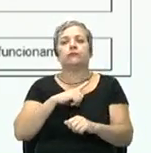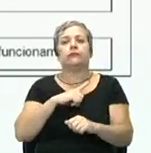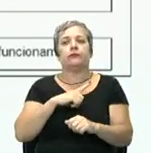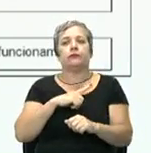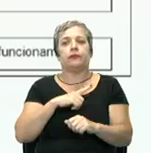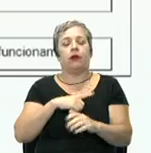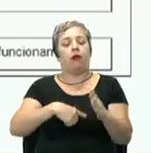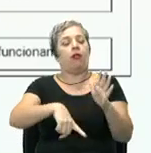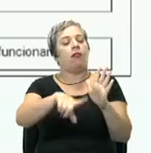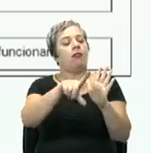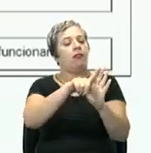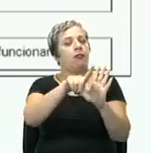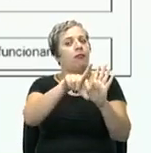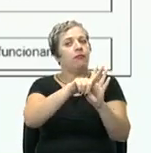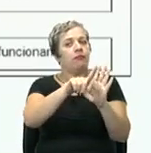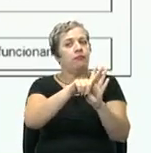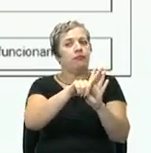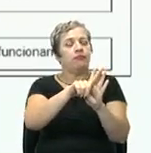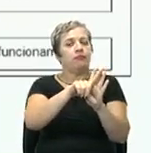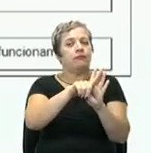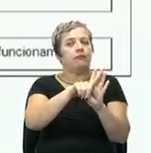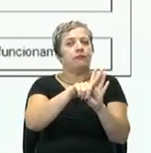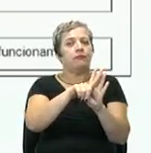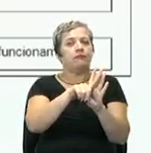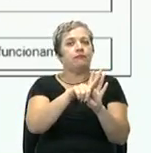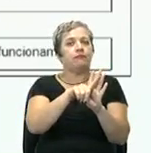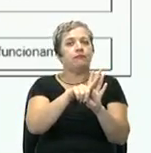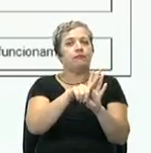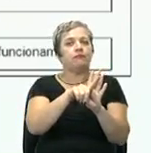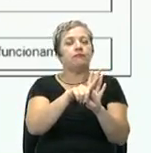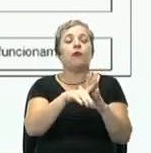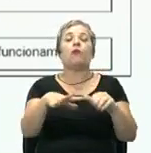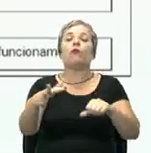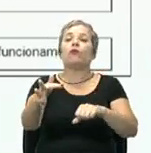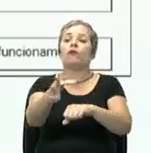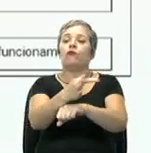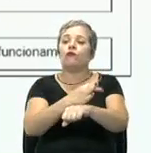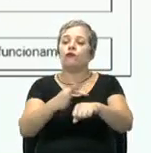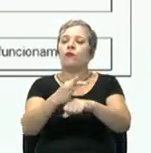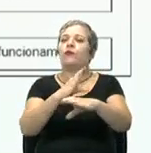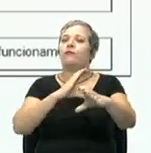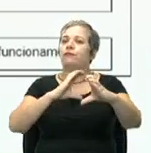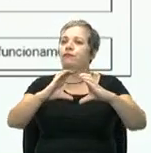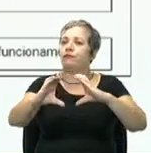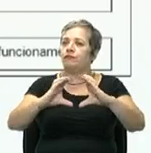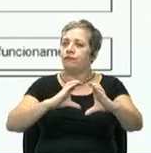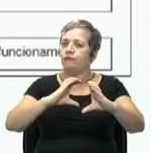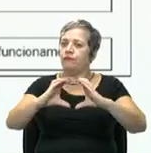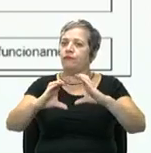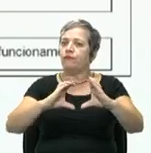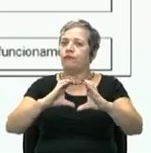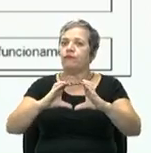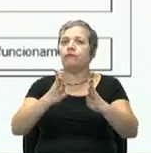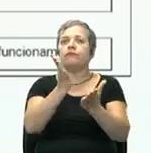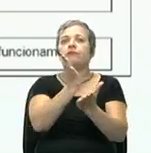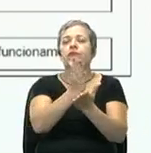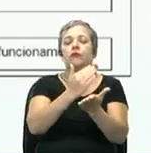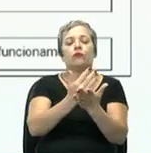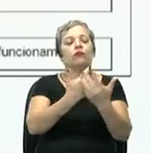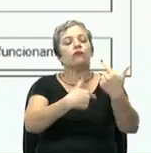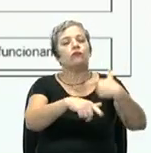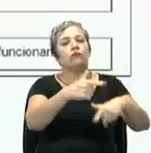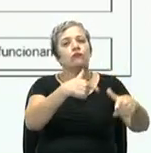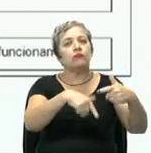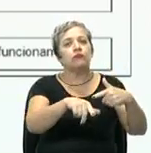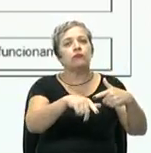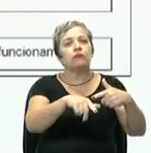força de lei dentro da empresa. Caráter formal das comunicações. A divisão do trabalho.